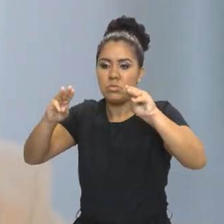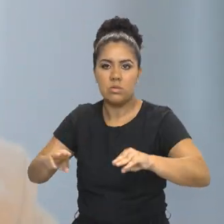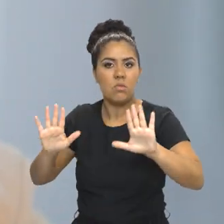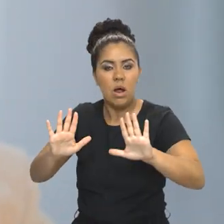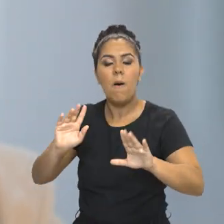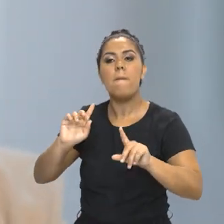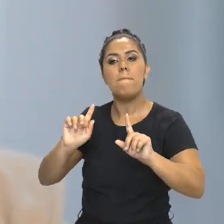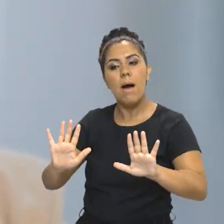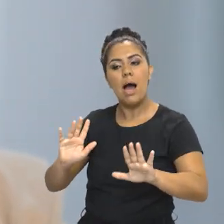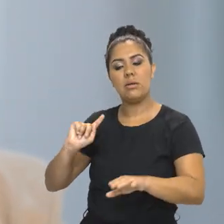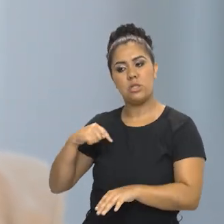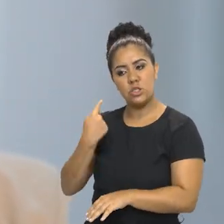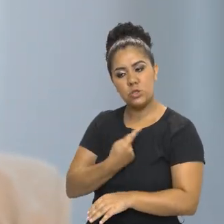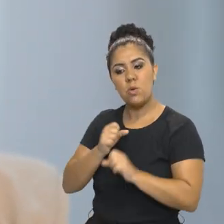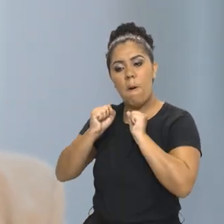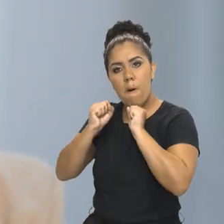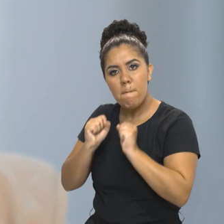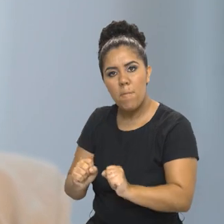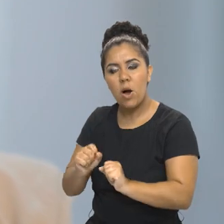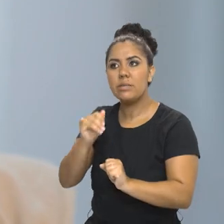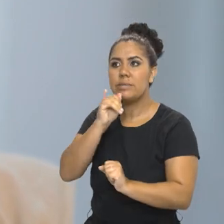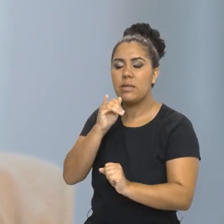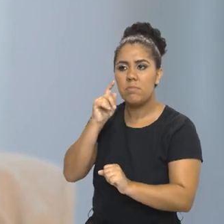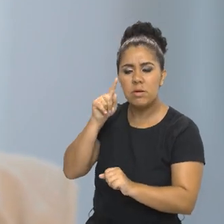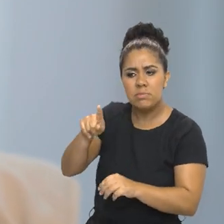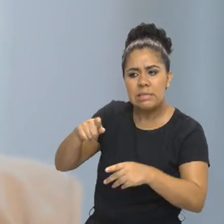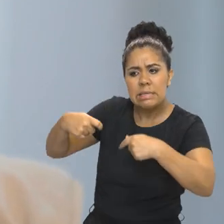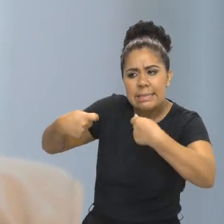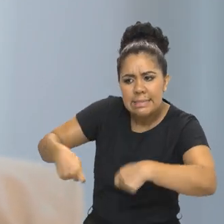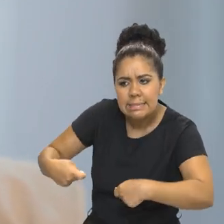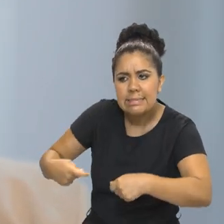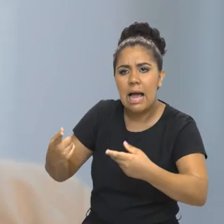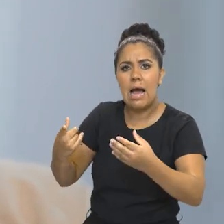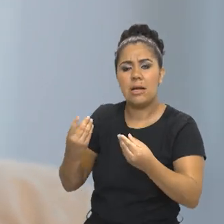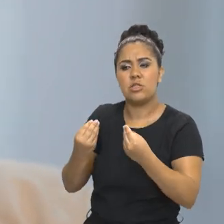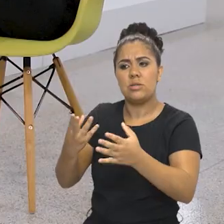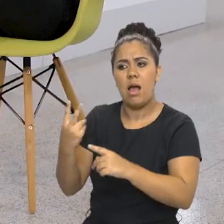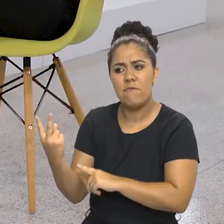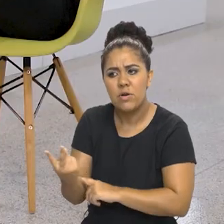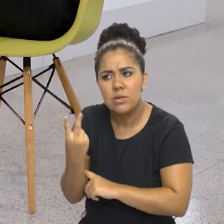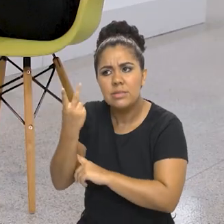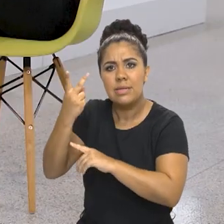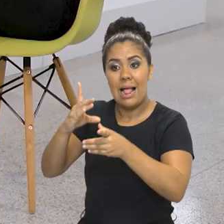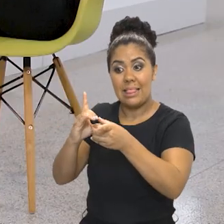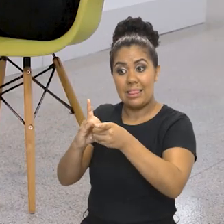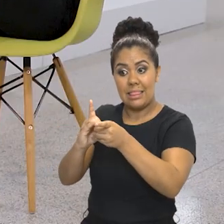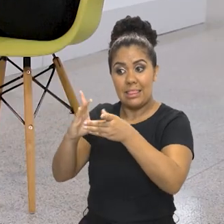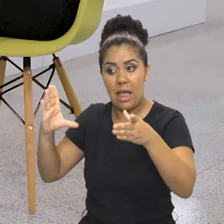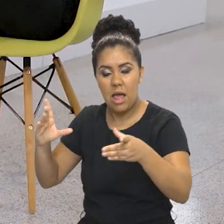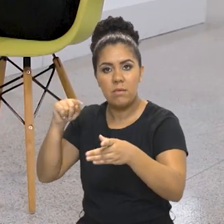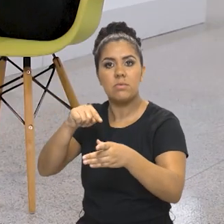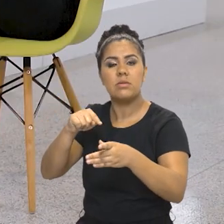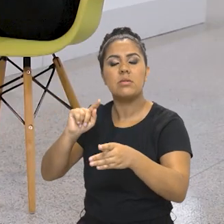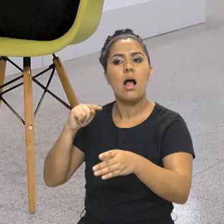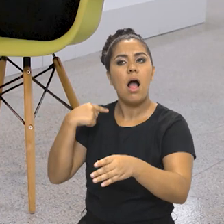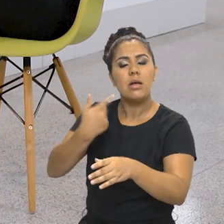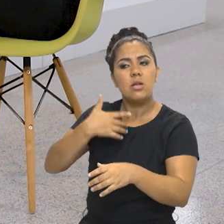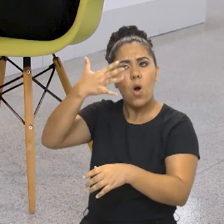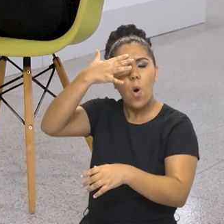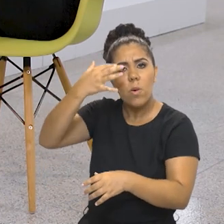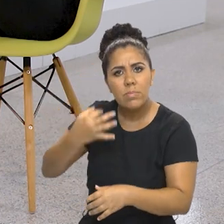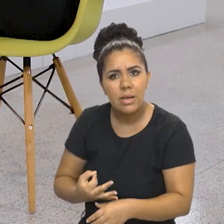justamente nesse contexto da necessidade de a gente valorizar a democracia e pelo